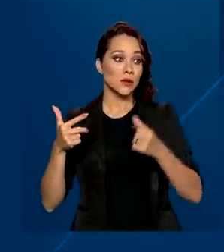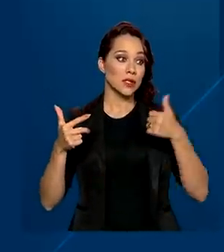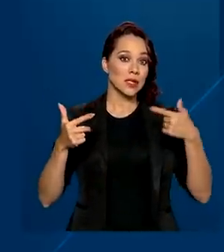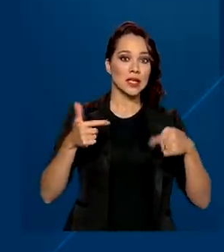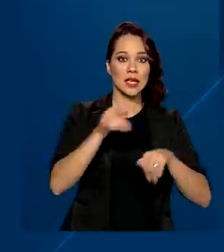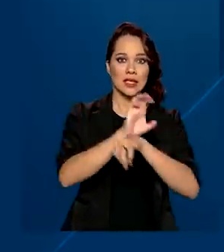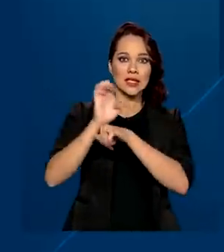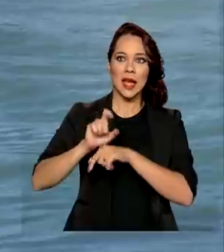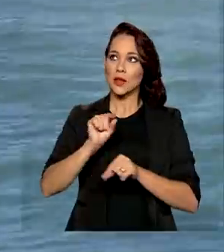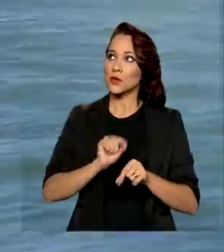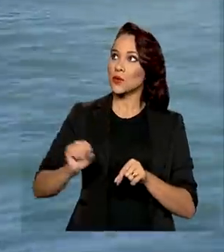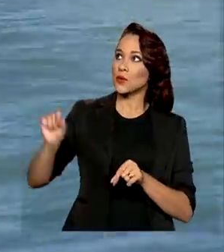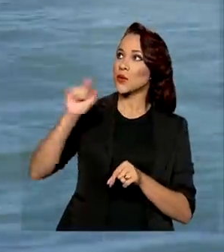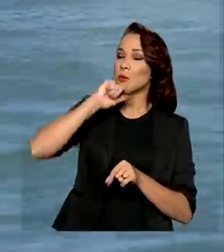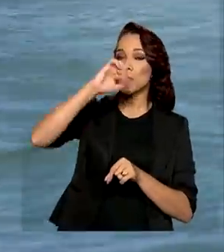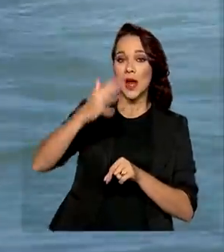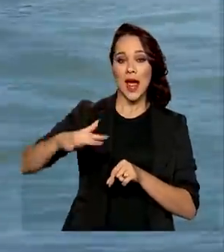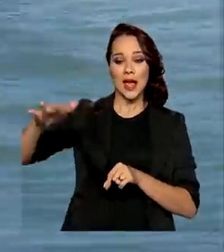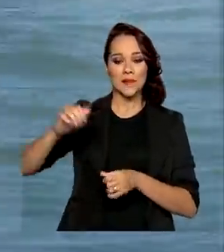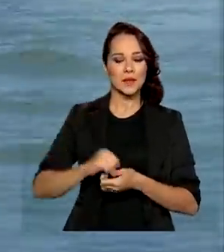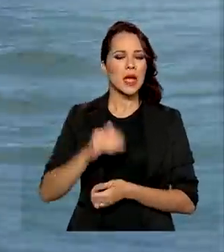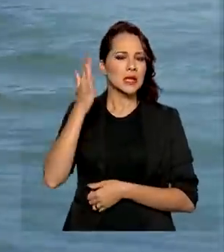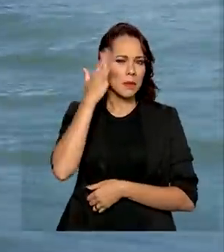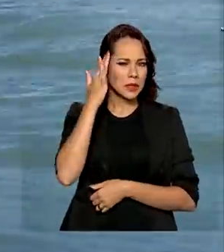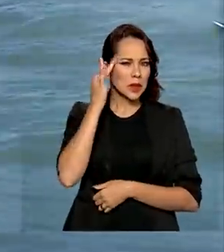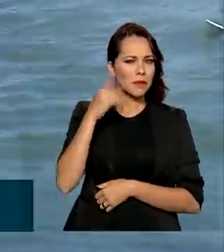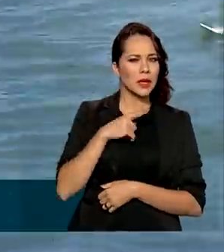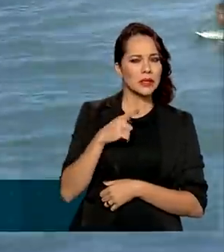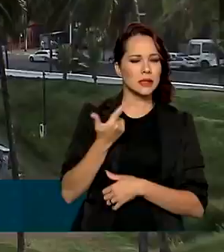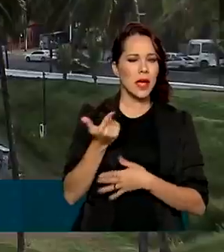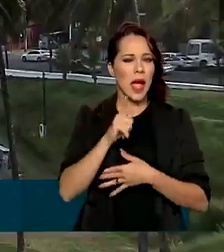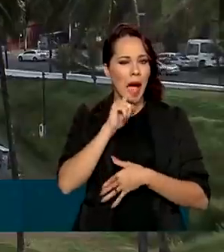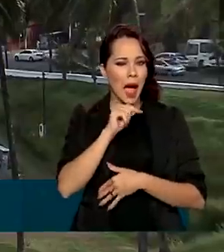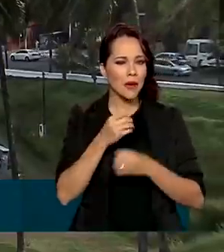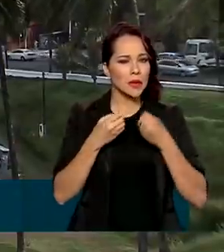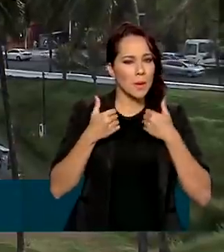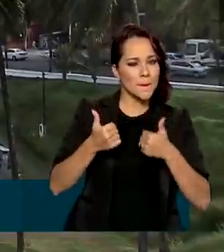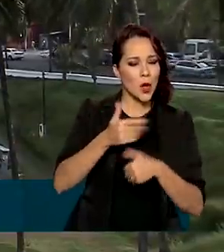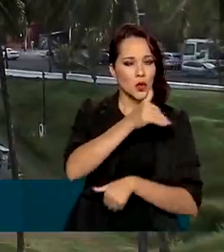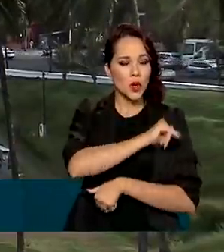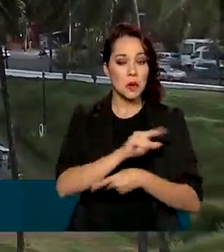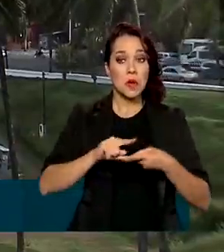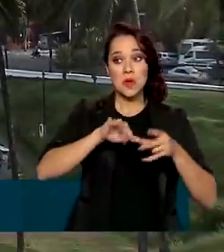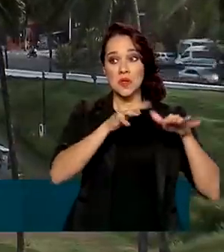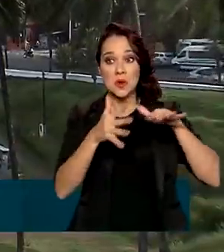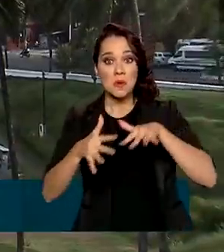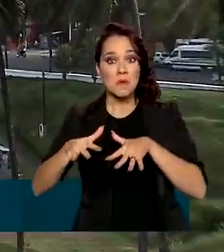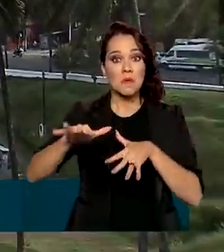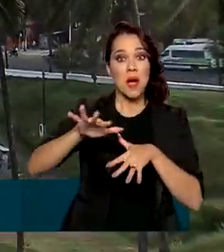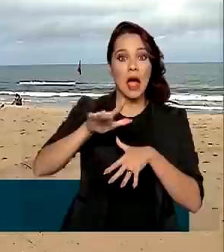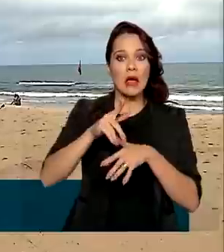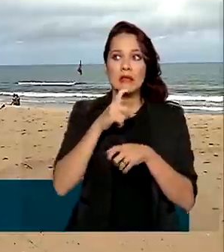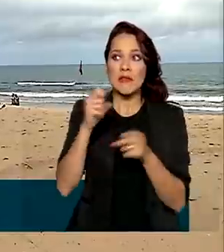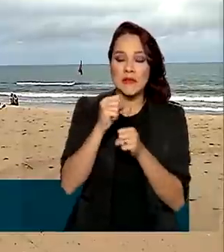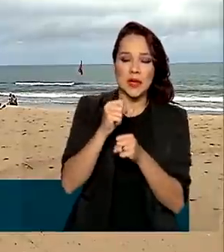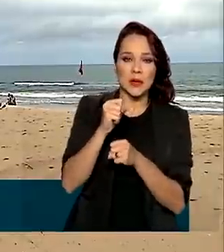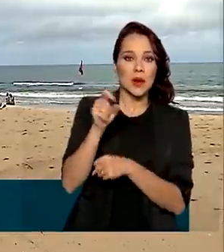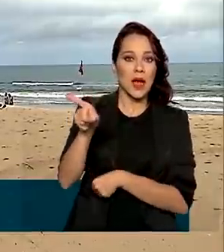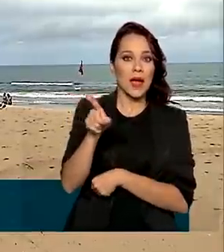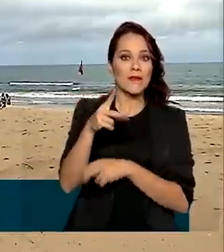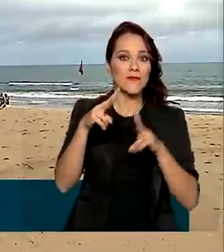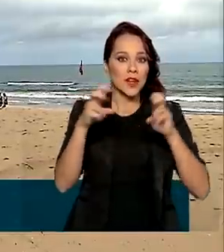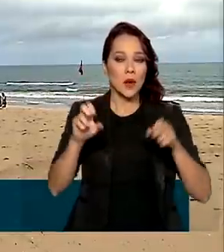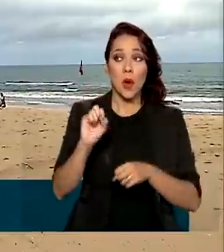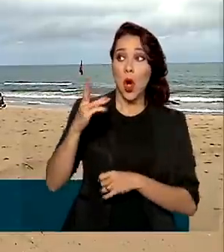estados costeiros. Dá para saber se há ressaca no Rio de Janeiro, se o mar está muito frio em Florianópolis ou se está